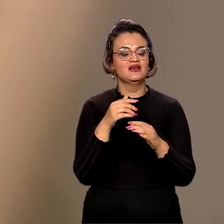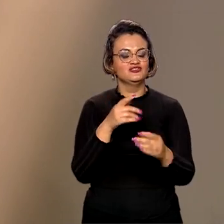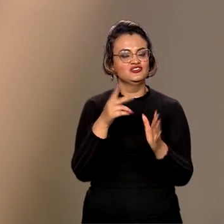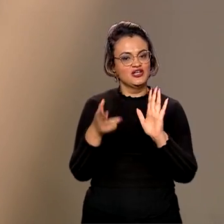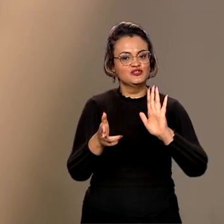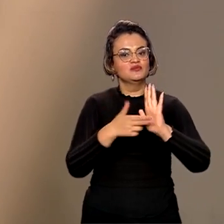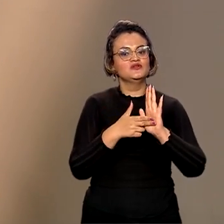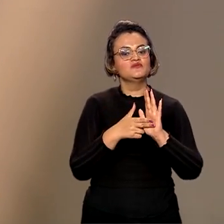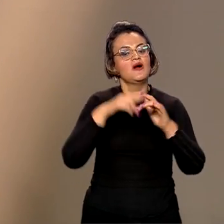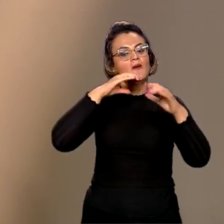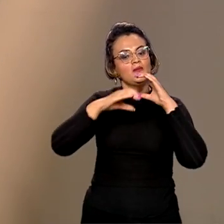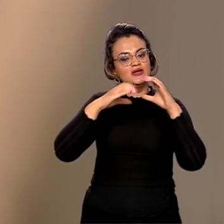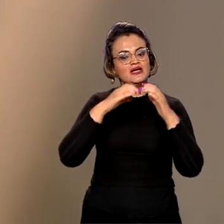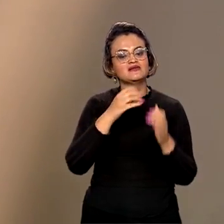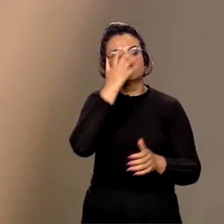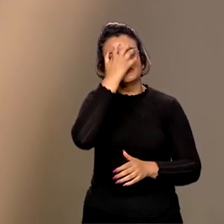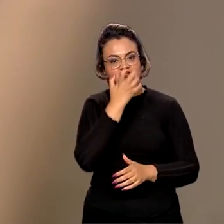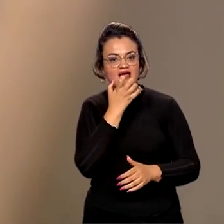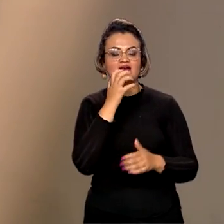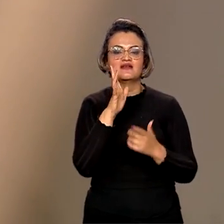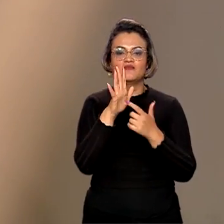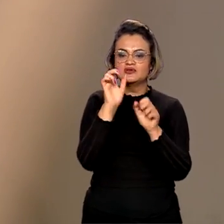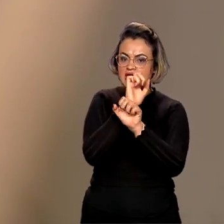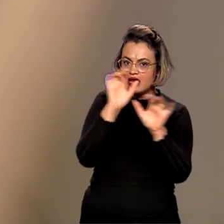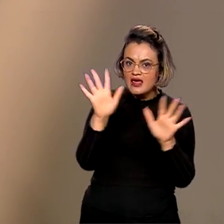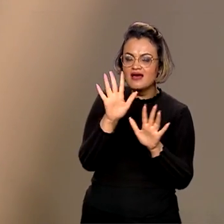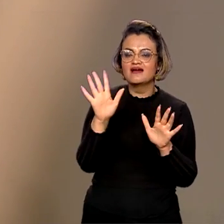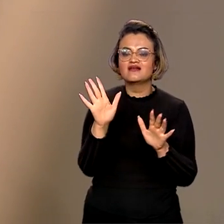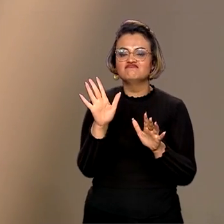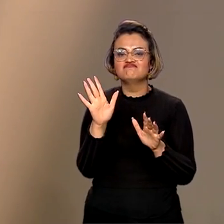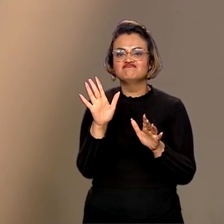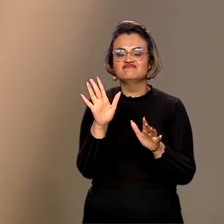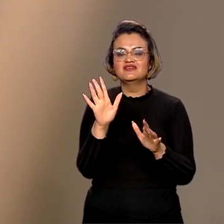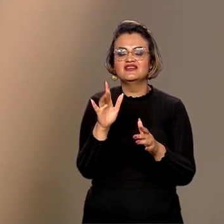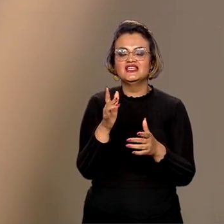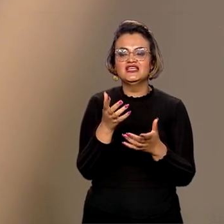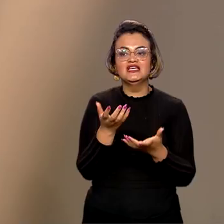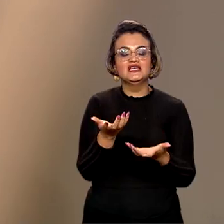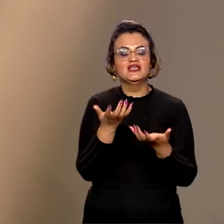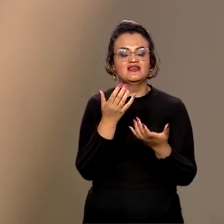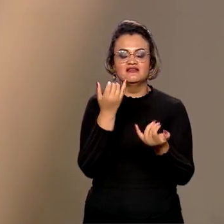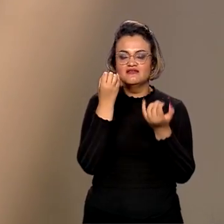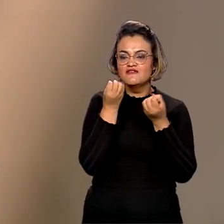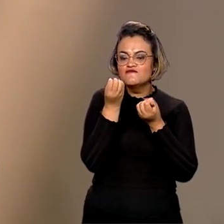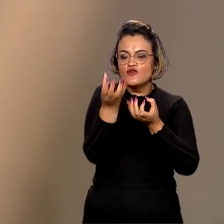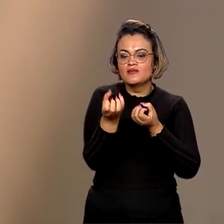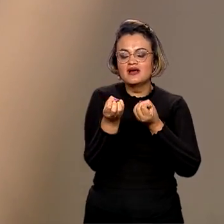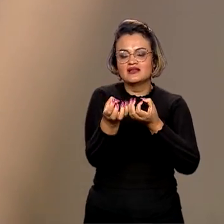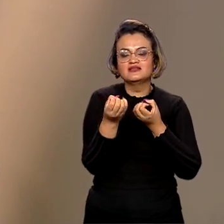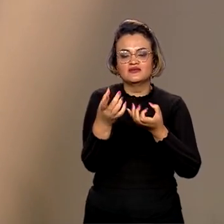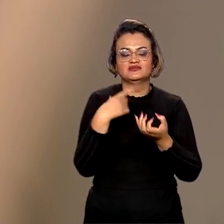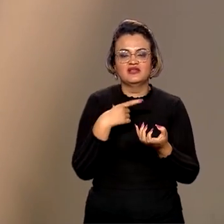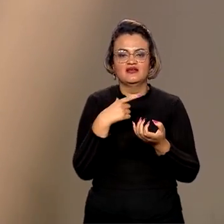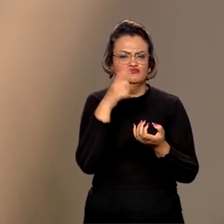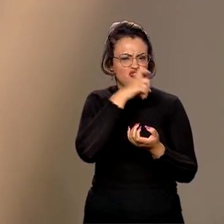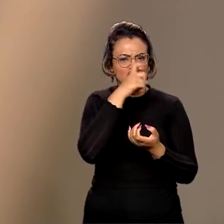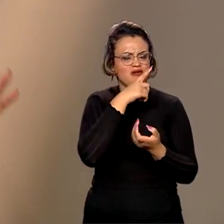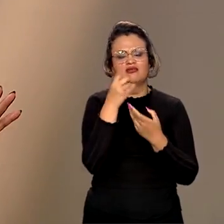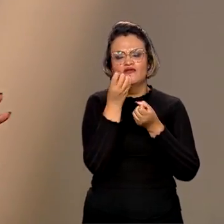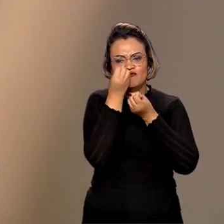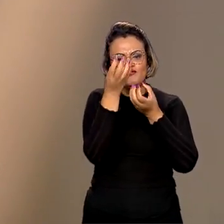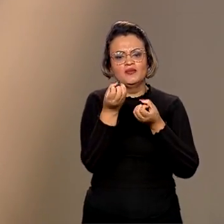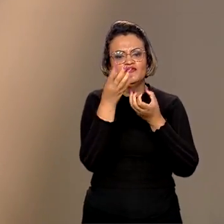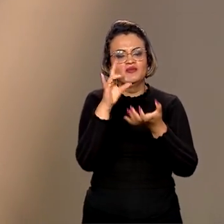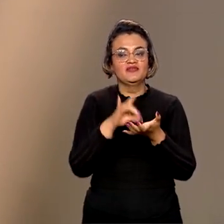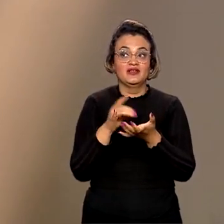séria, transparente, que de fato comunica e não desinforma a população como